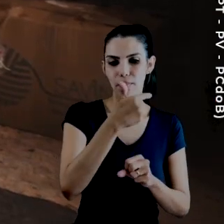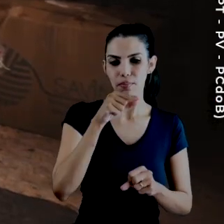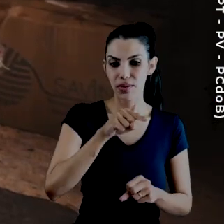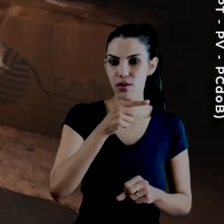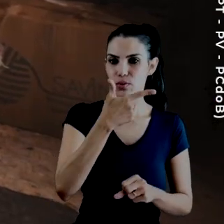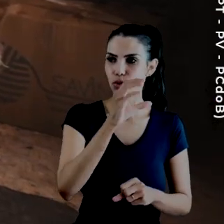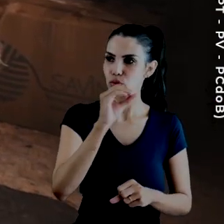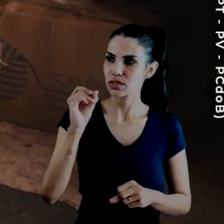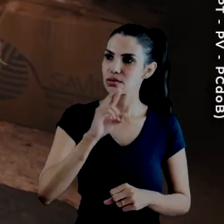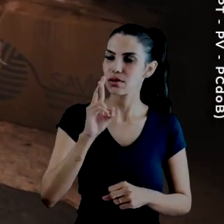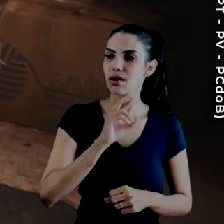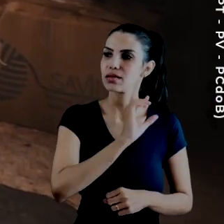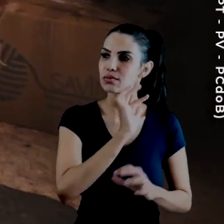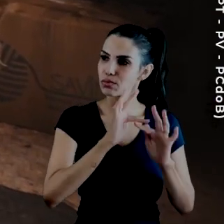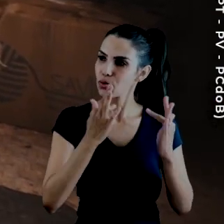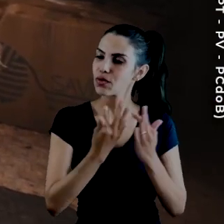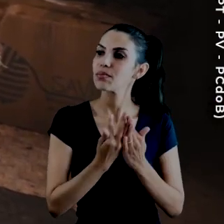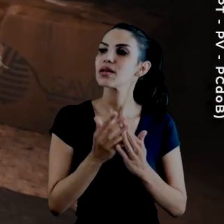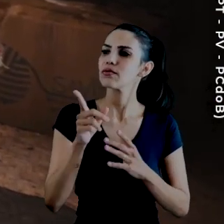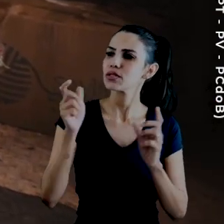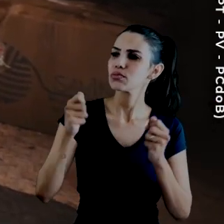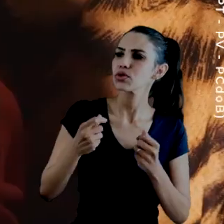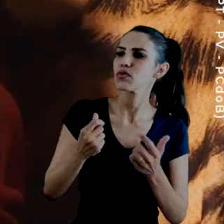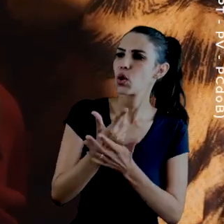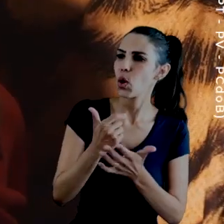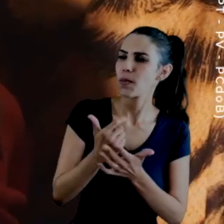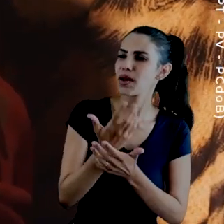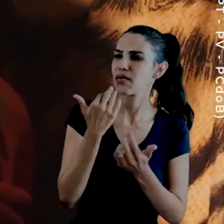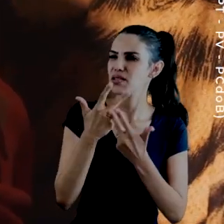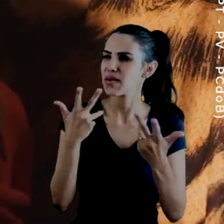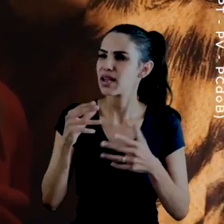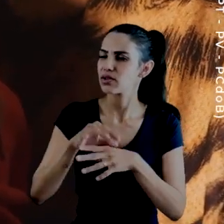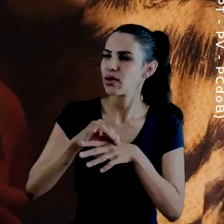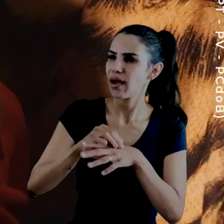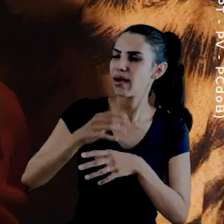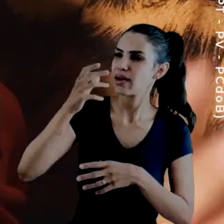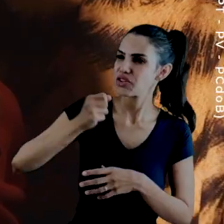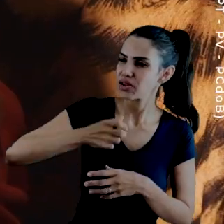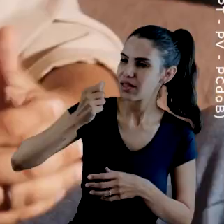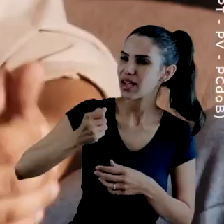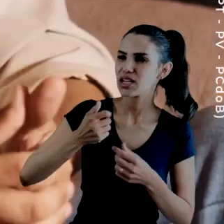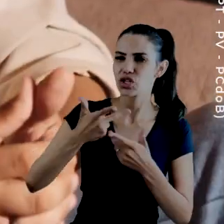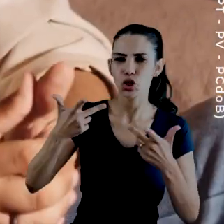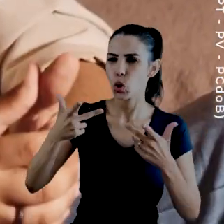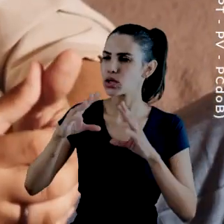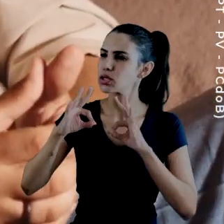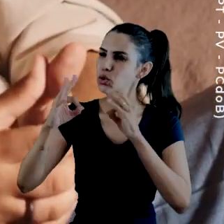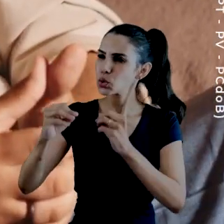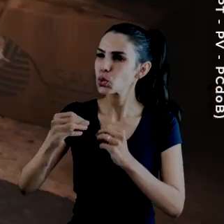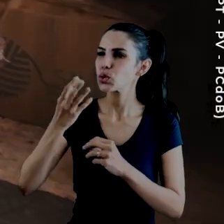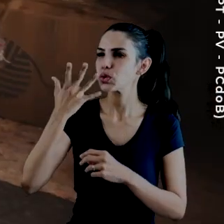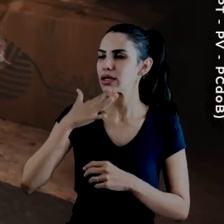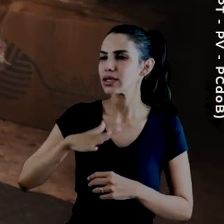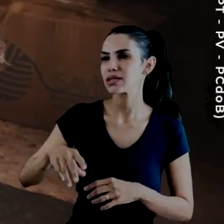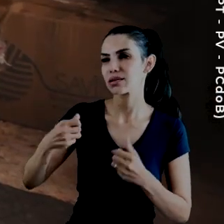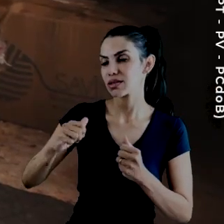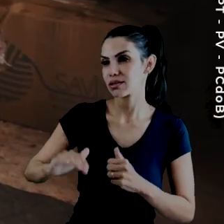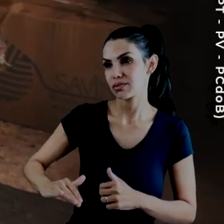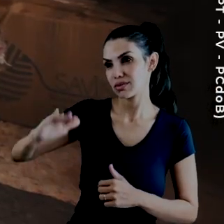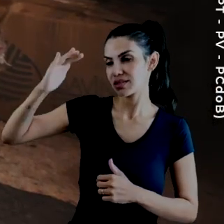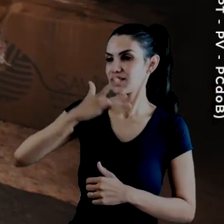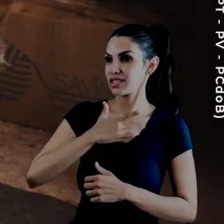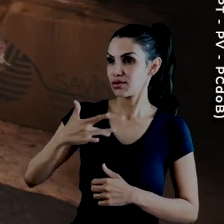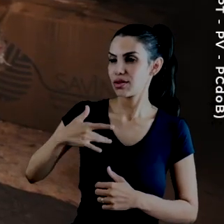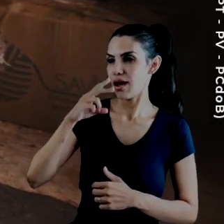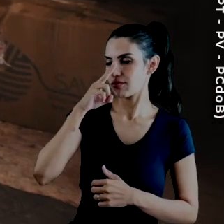você possa comprar seu alimento, possa comer carne, possa tomar leite, que é o que eles precisam para crescerem fortes, saudáveis. Como que você